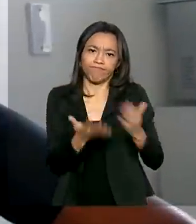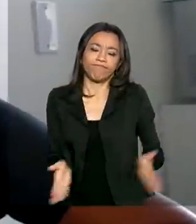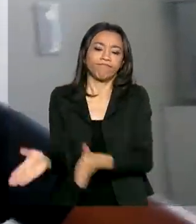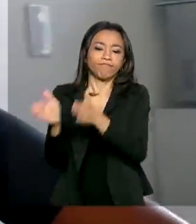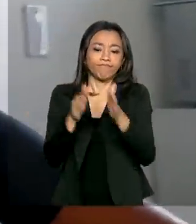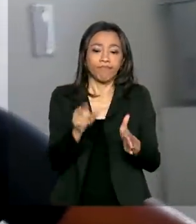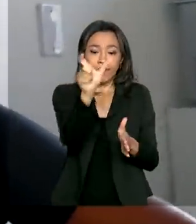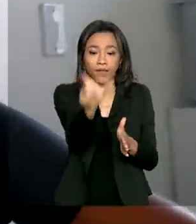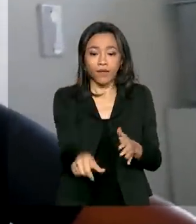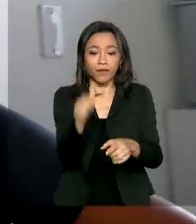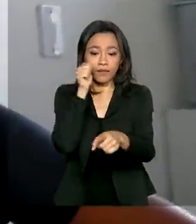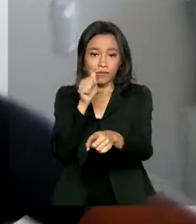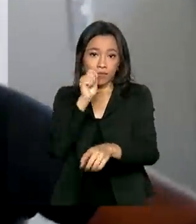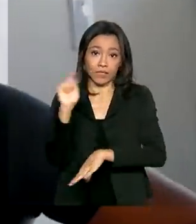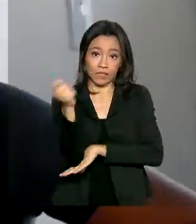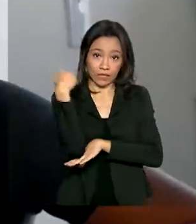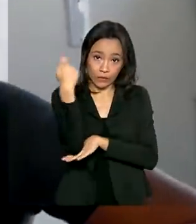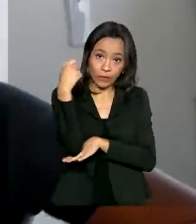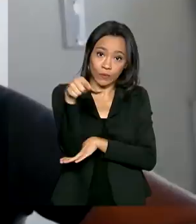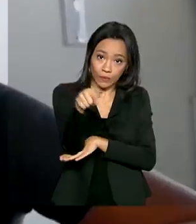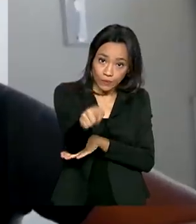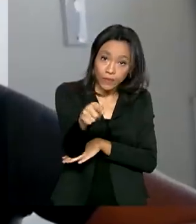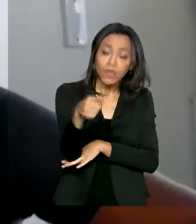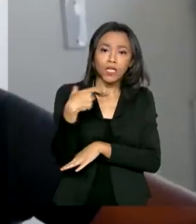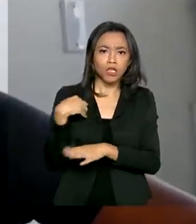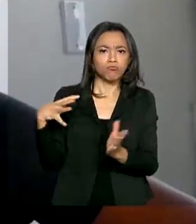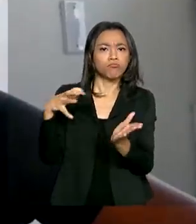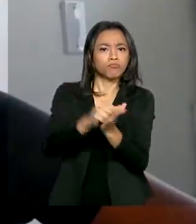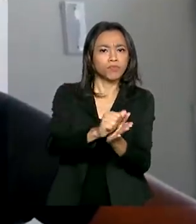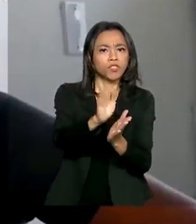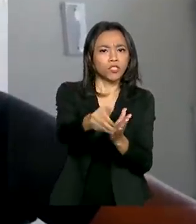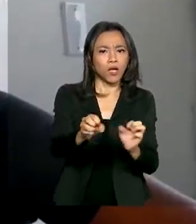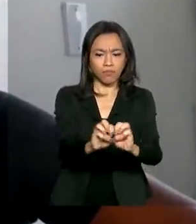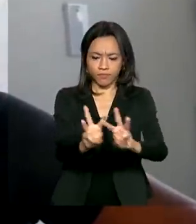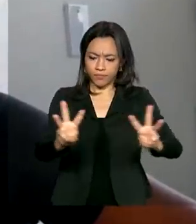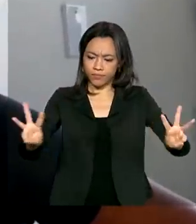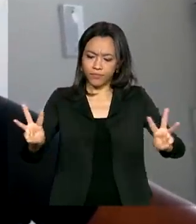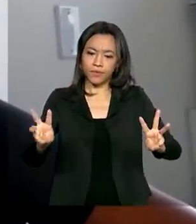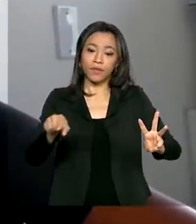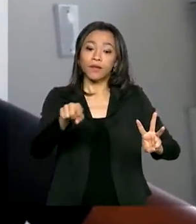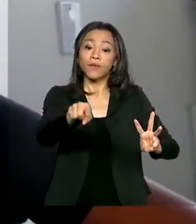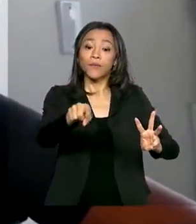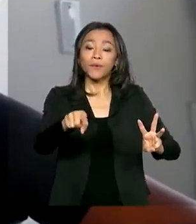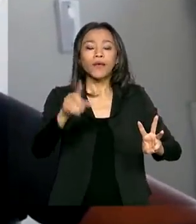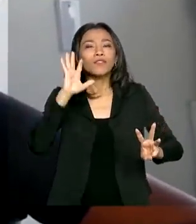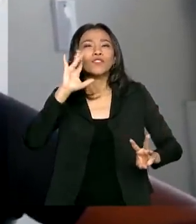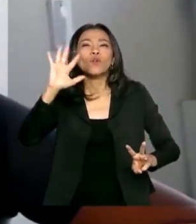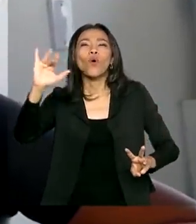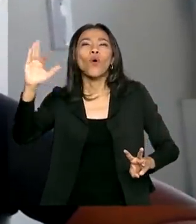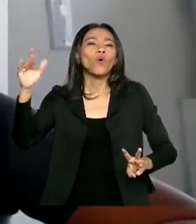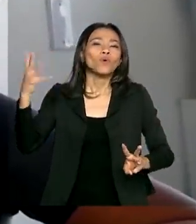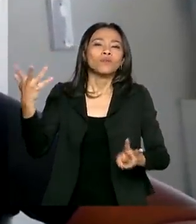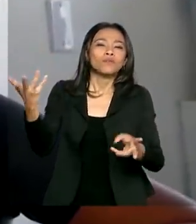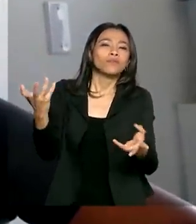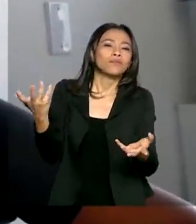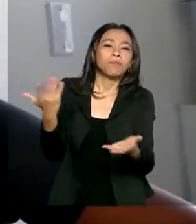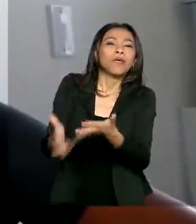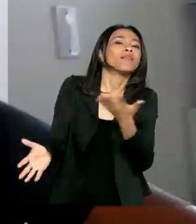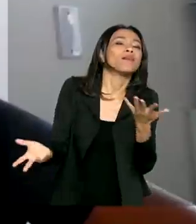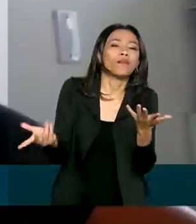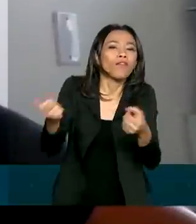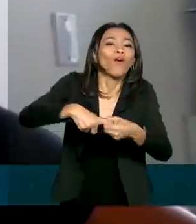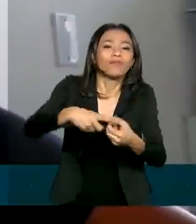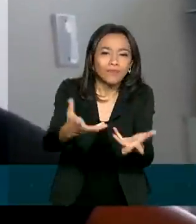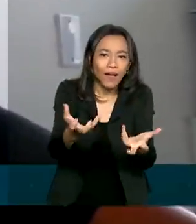empresária gaúcha, Roberta, se cadastrou na plataforma para recuperar sonhos perdidos. Resolvi